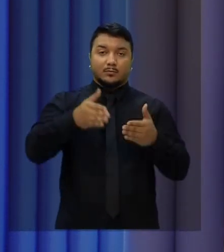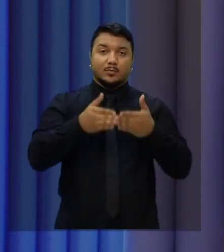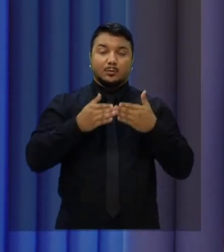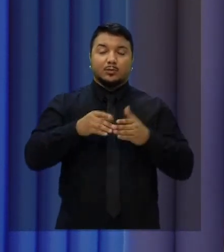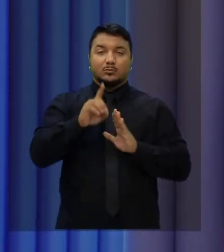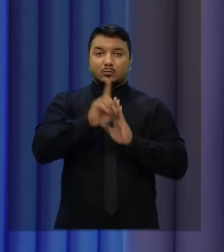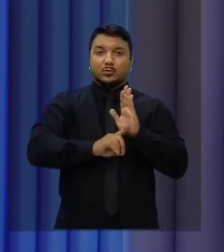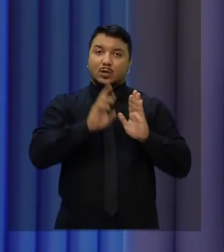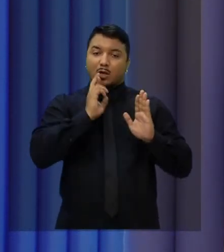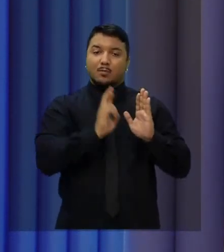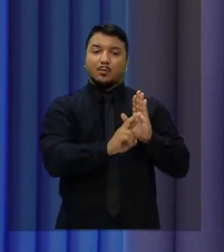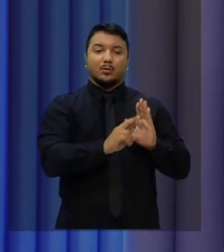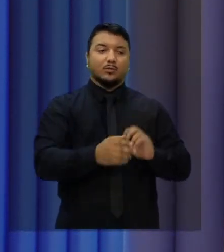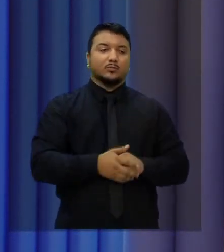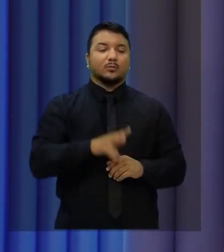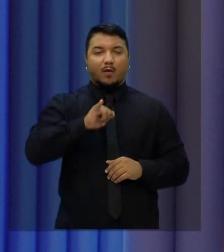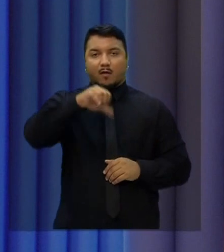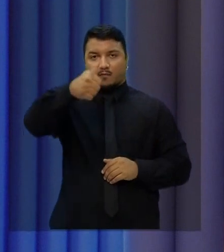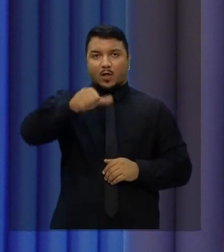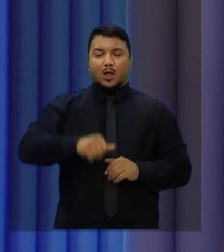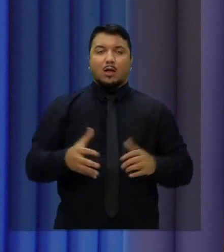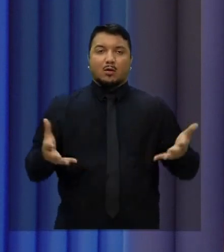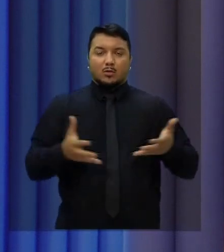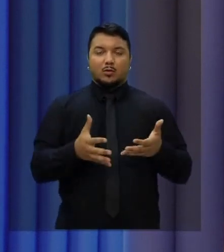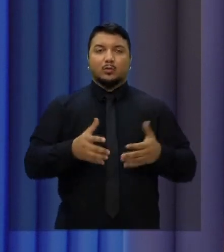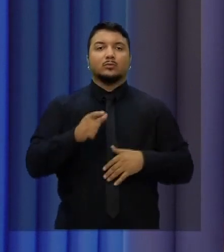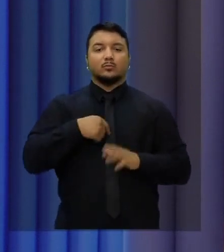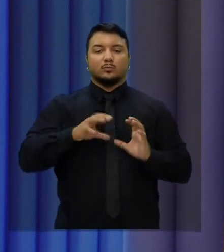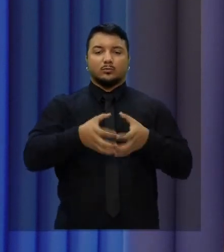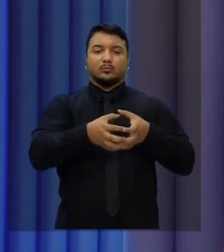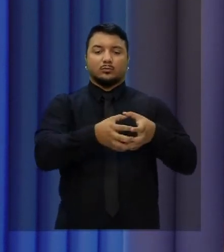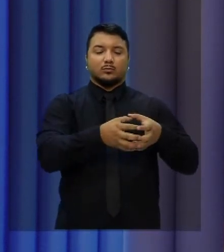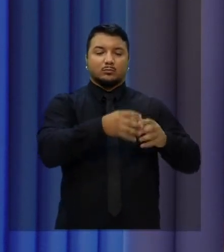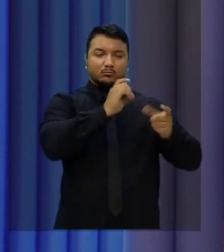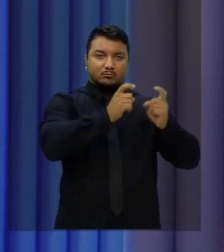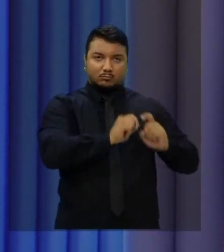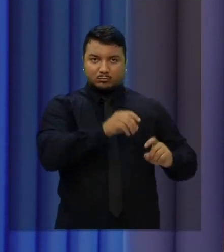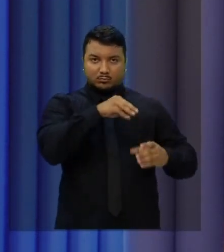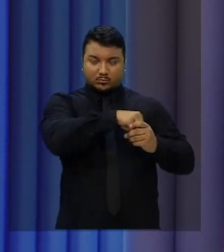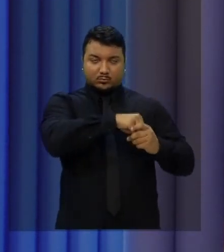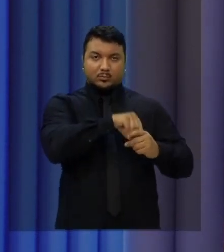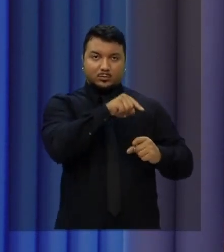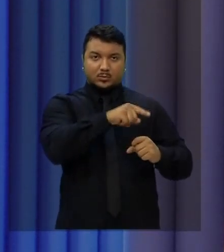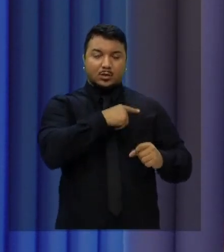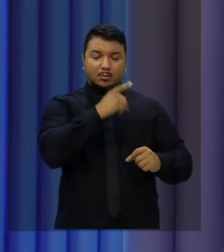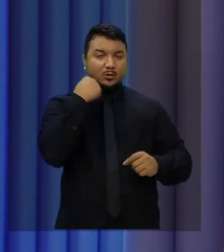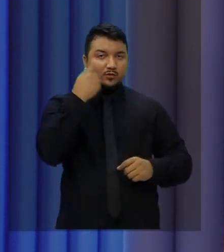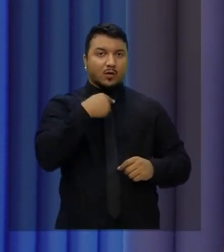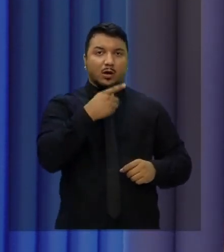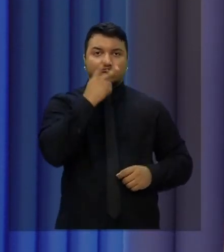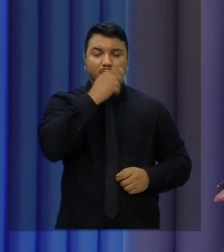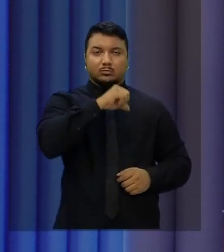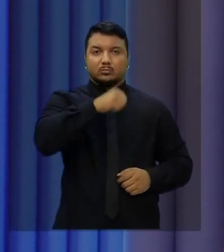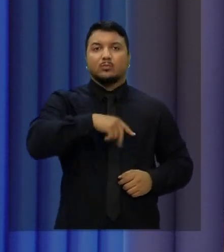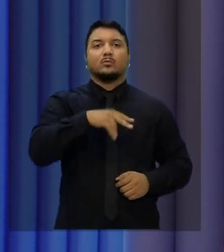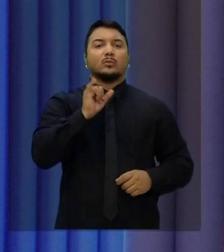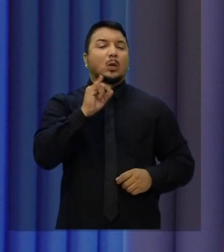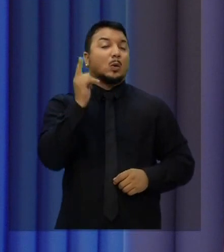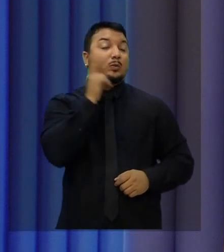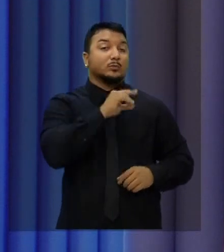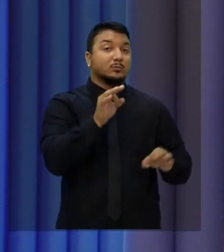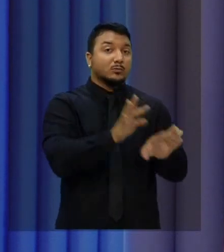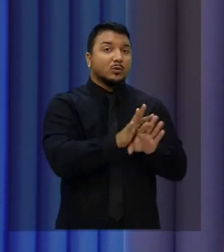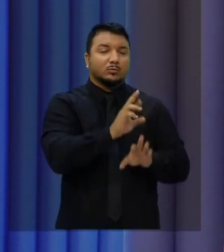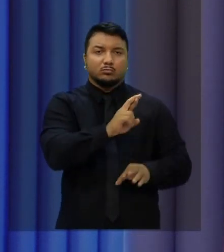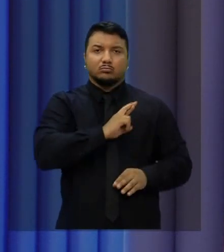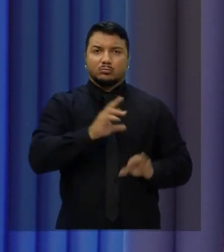direito de resposta e esse pedido será avaliado pela nossa comissão de jornalistas e advogados e assim que a gente tiver um retorno,